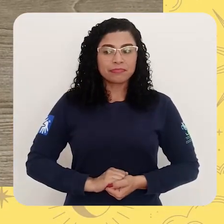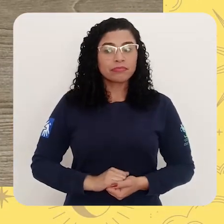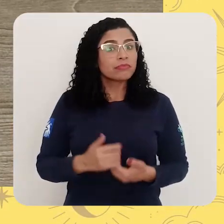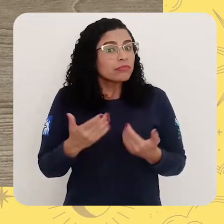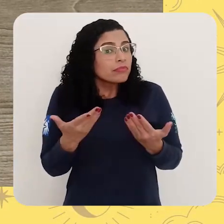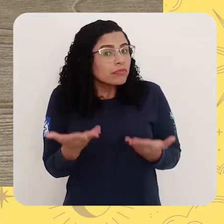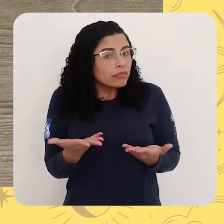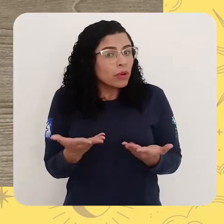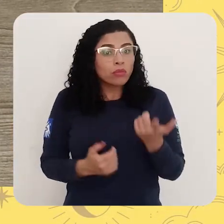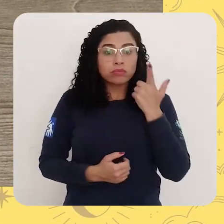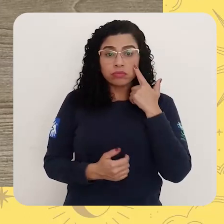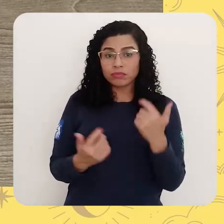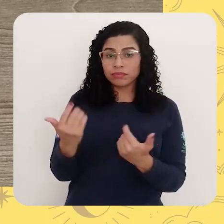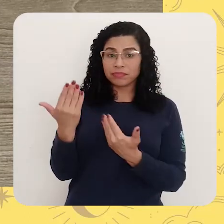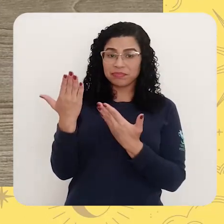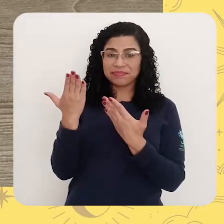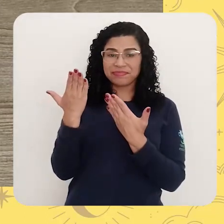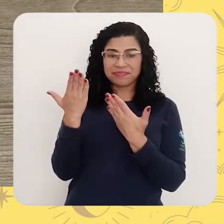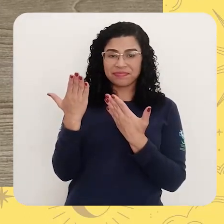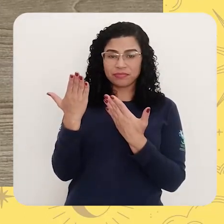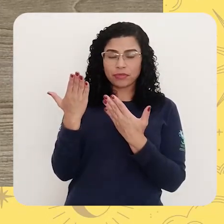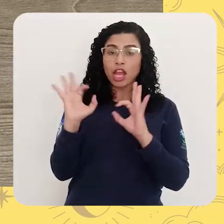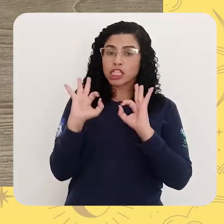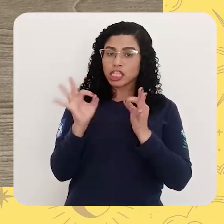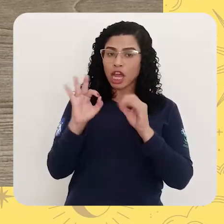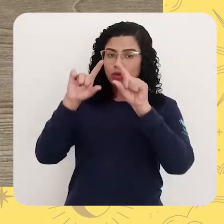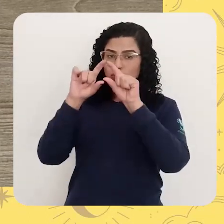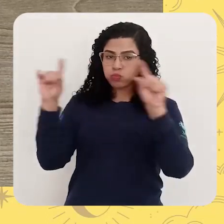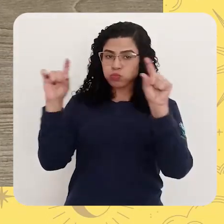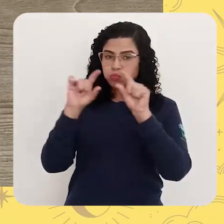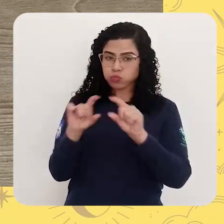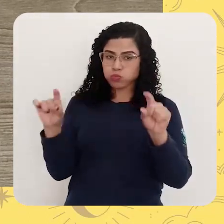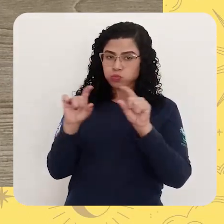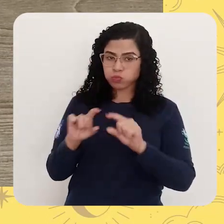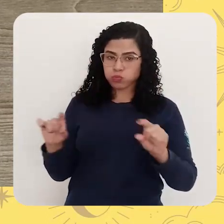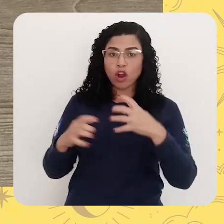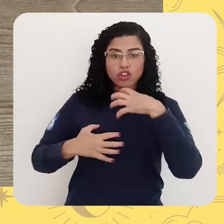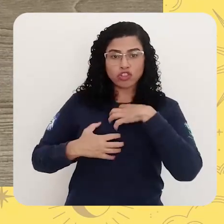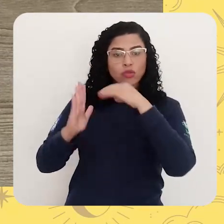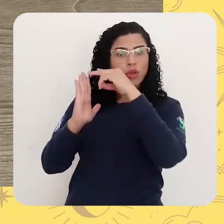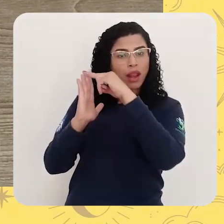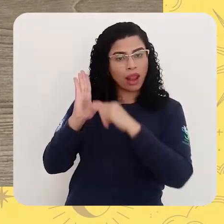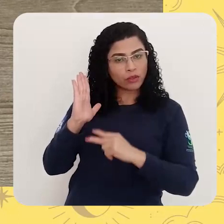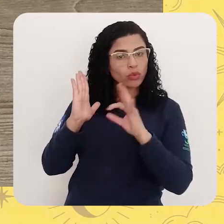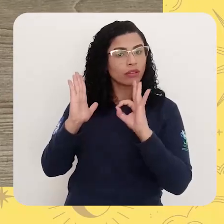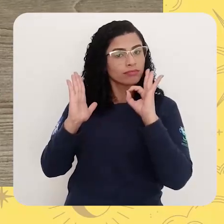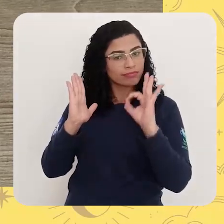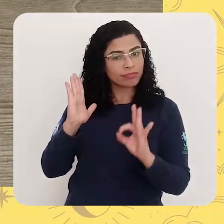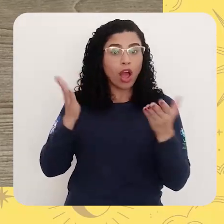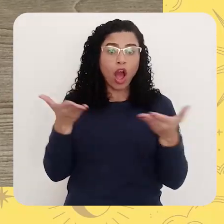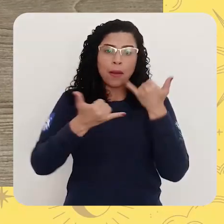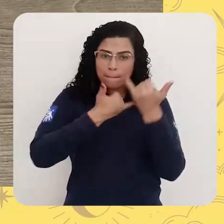Então, aqui está a parlenda da bruxa na ordem certinha, como a gente já leu, né? Aí, agora, para a gente